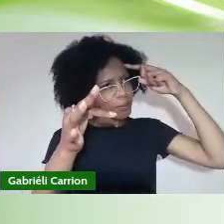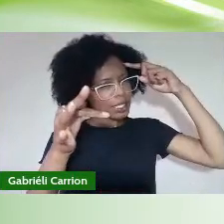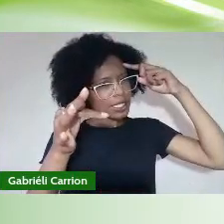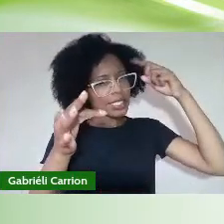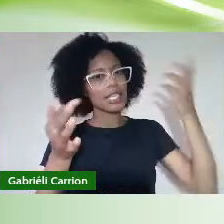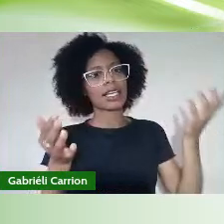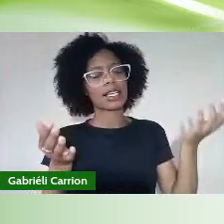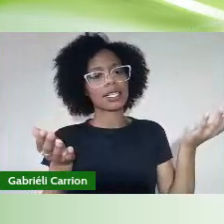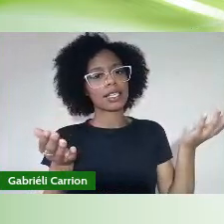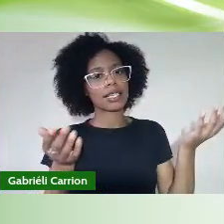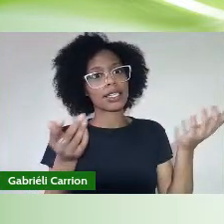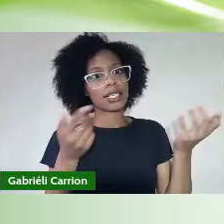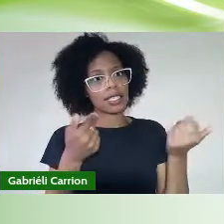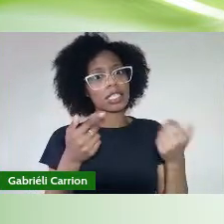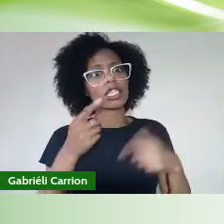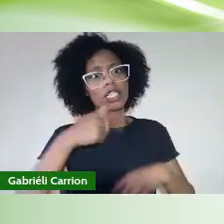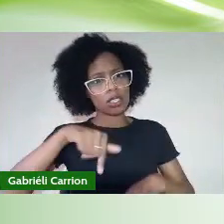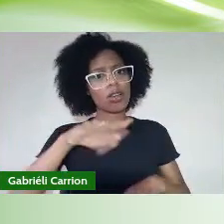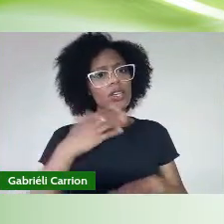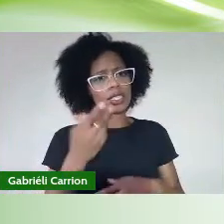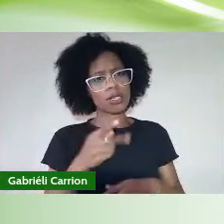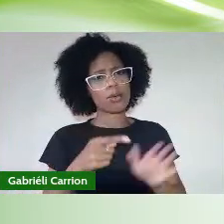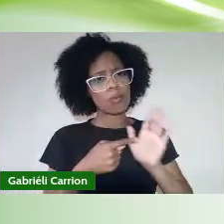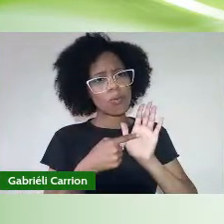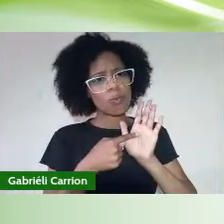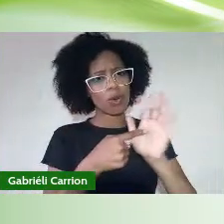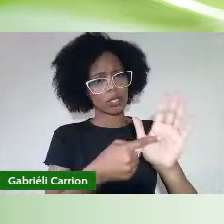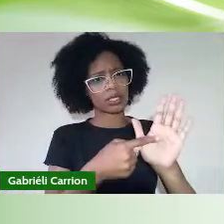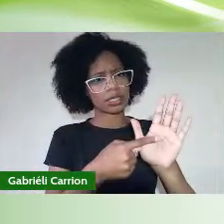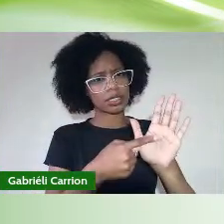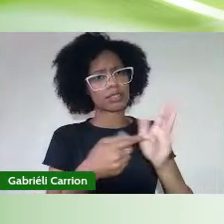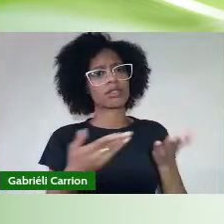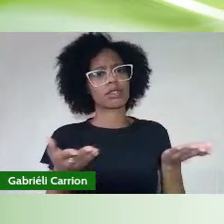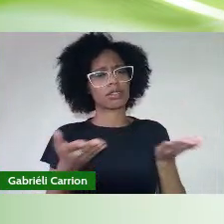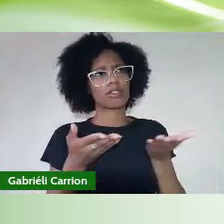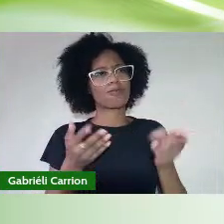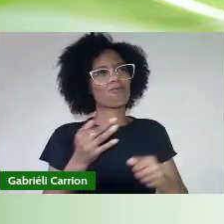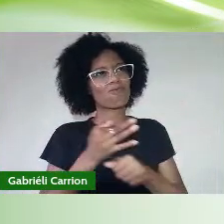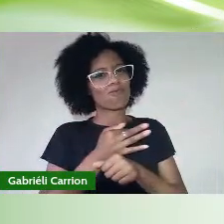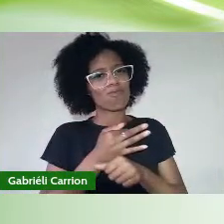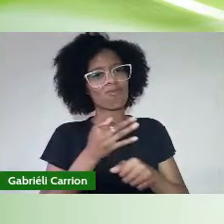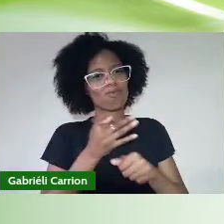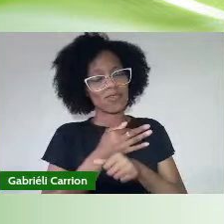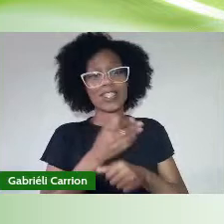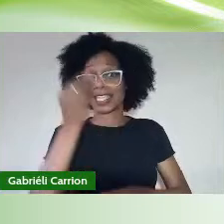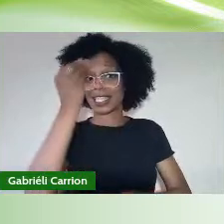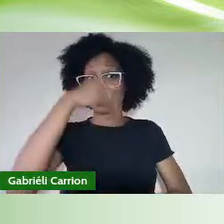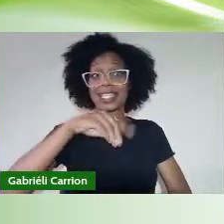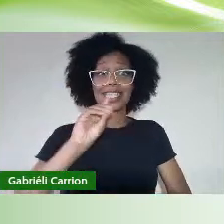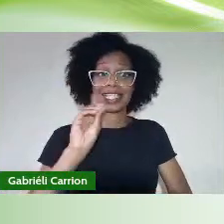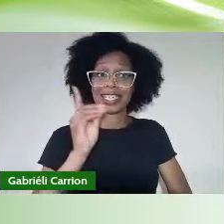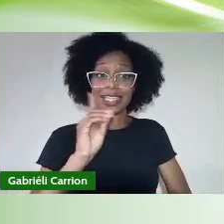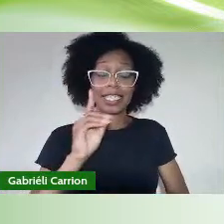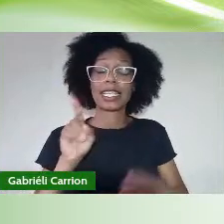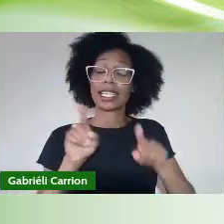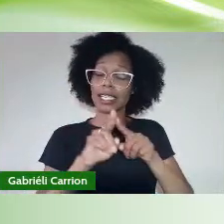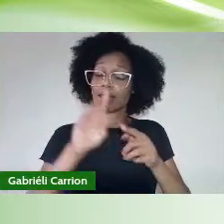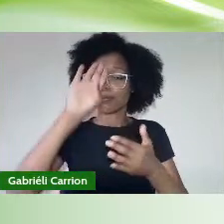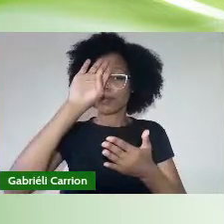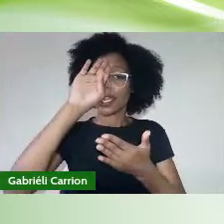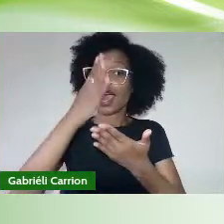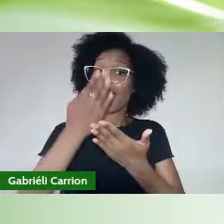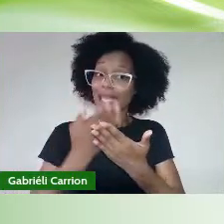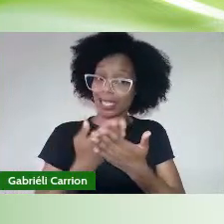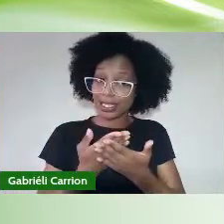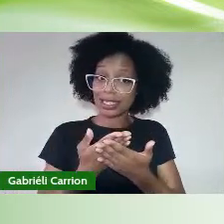apresenta Para que a gente Possa Permanecer na luta E acreditamos Que